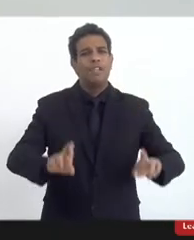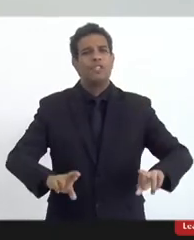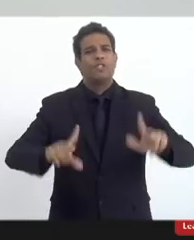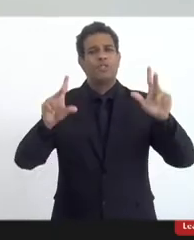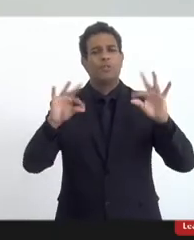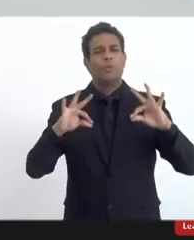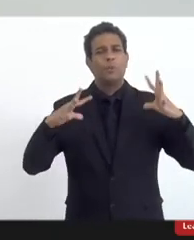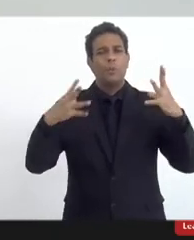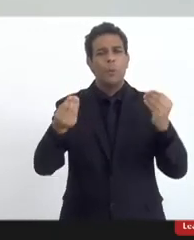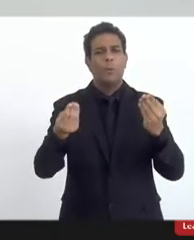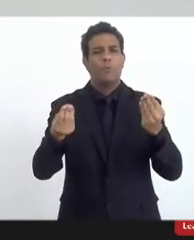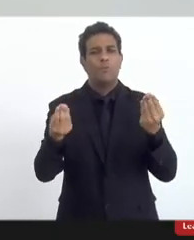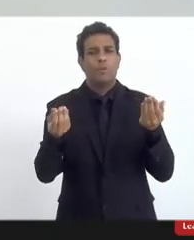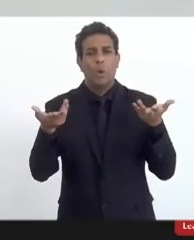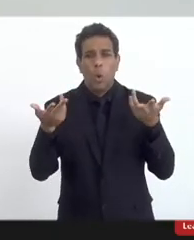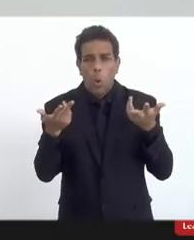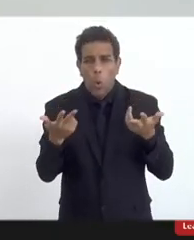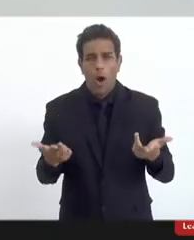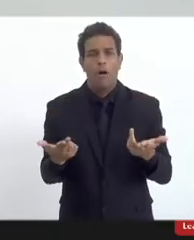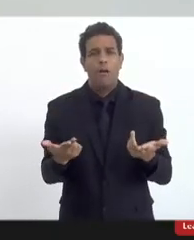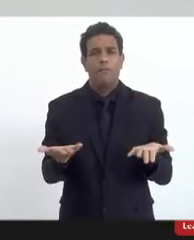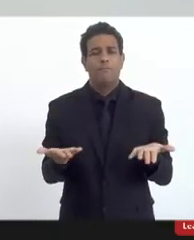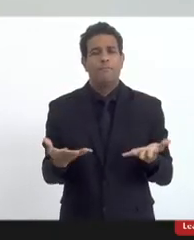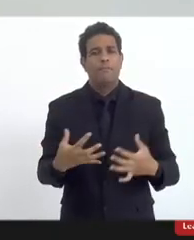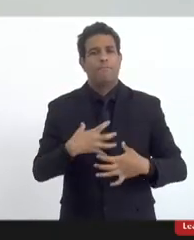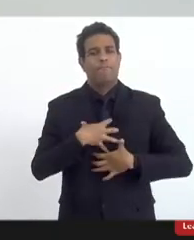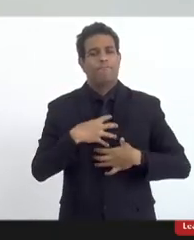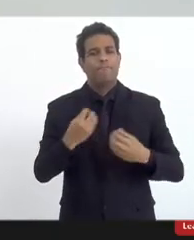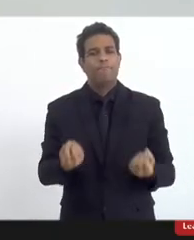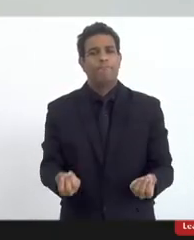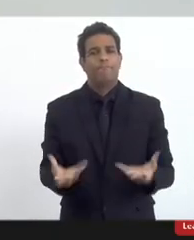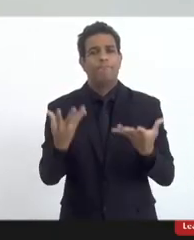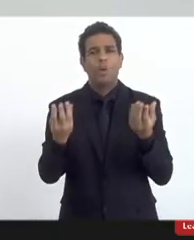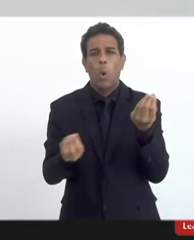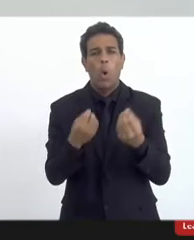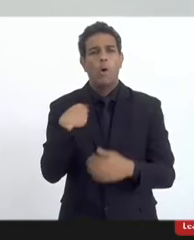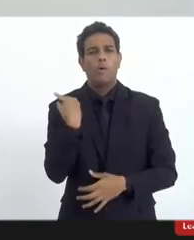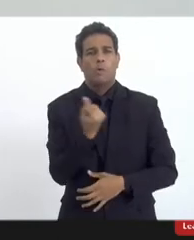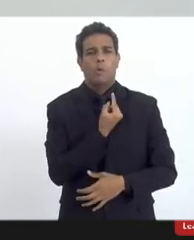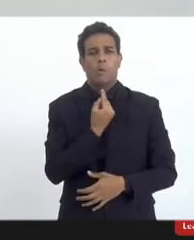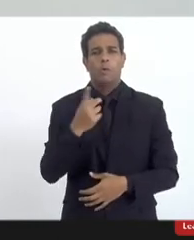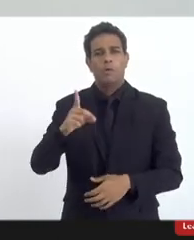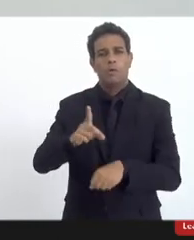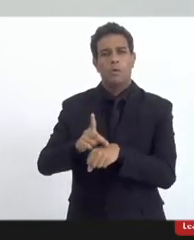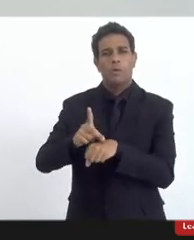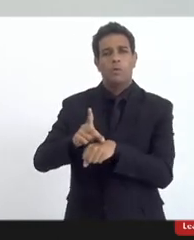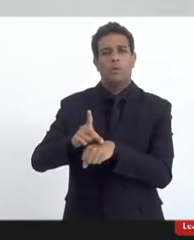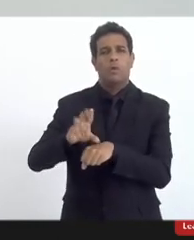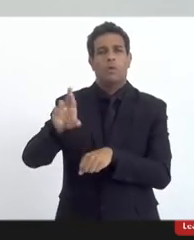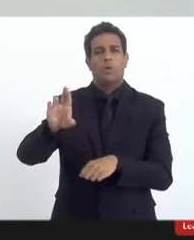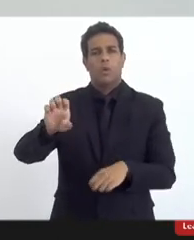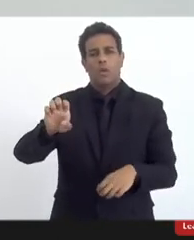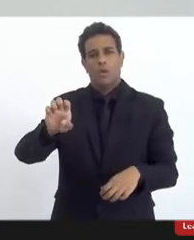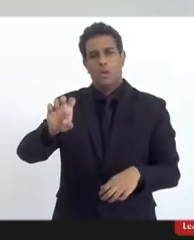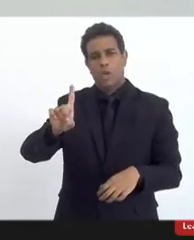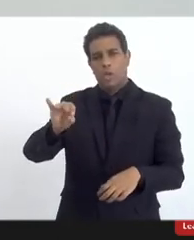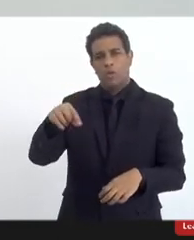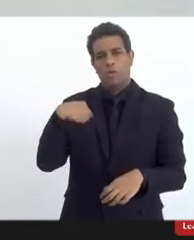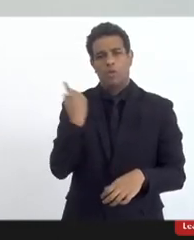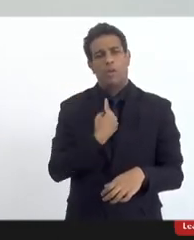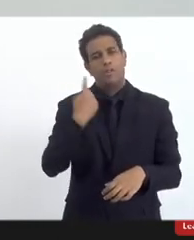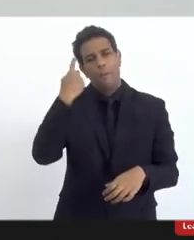mesmo todas saindo do mesmo ventre, uma coisa impressionante. De que forma, doutor Ed, a gente poderia pensar, né?